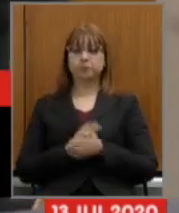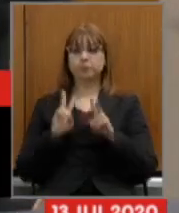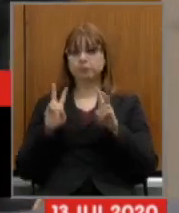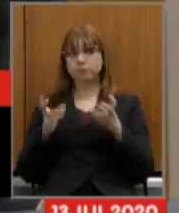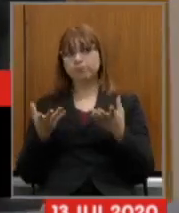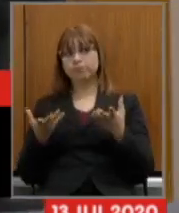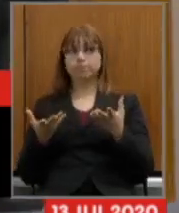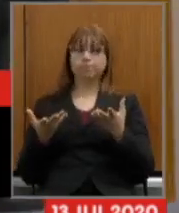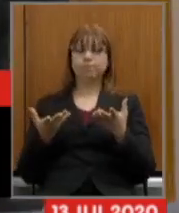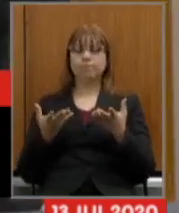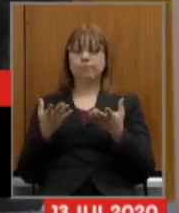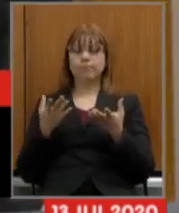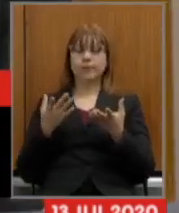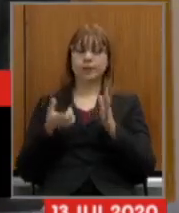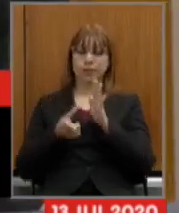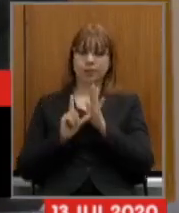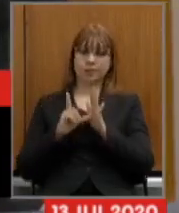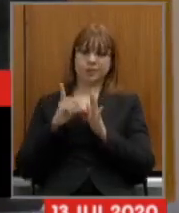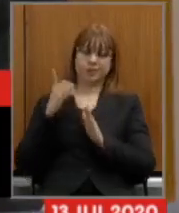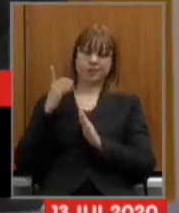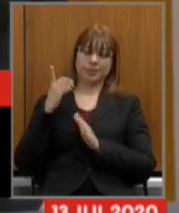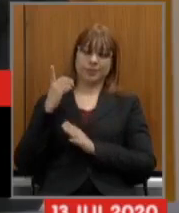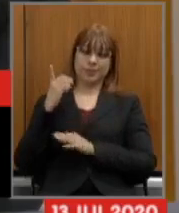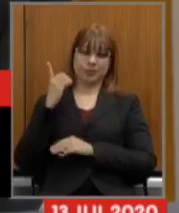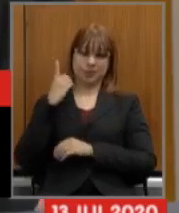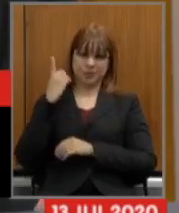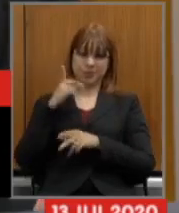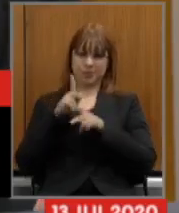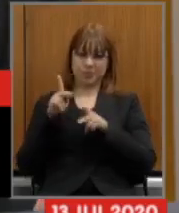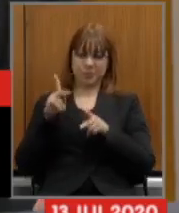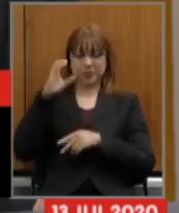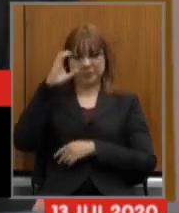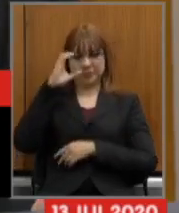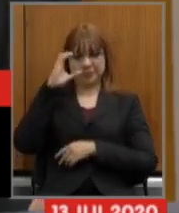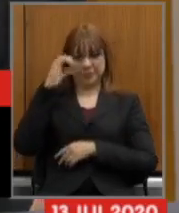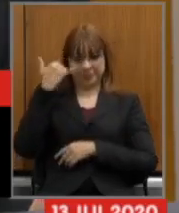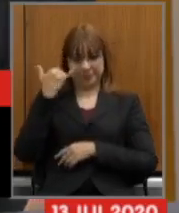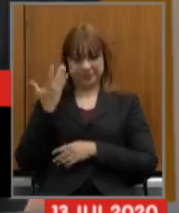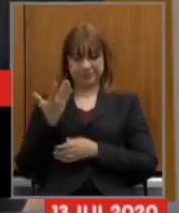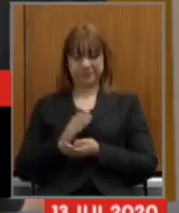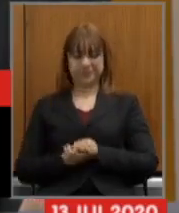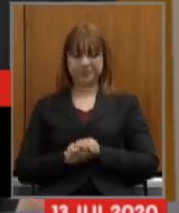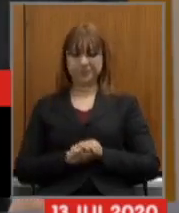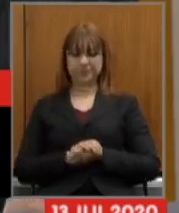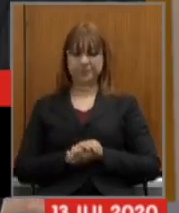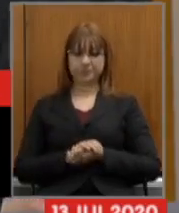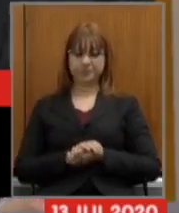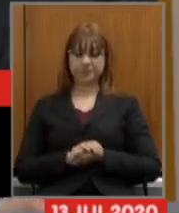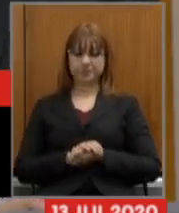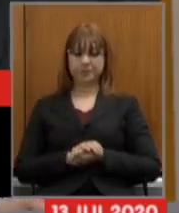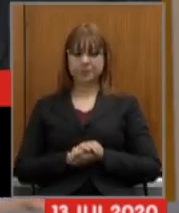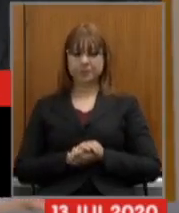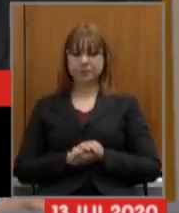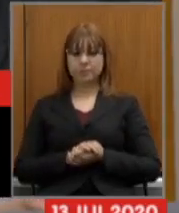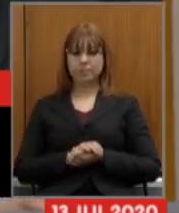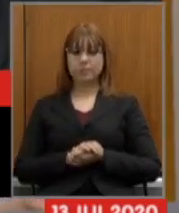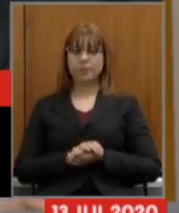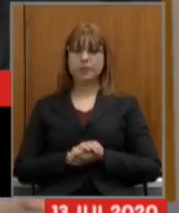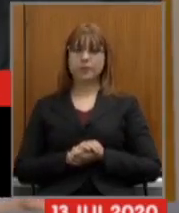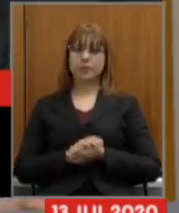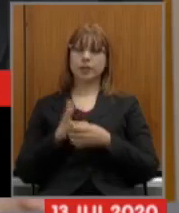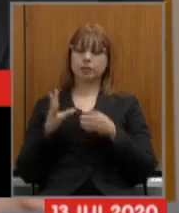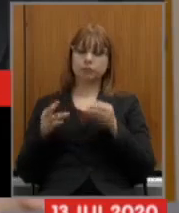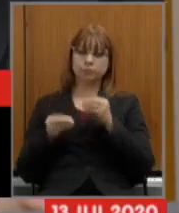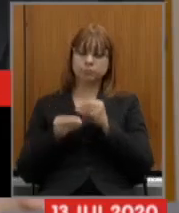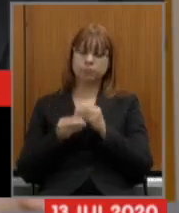deputado professor Clayton deputado anexo ao projeto